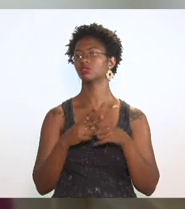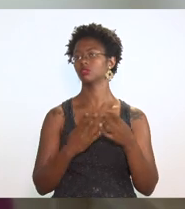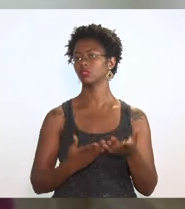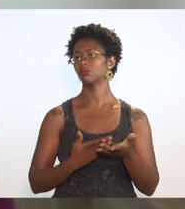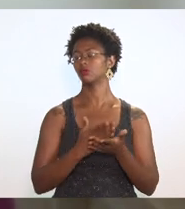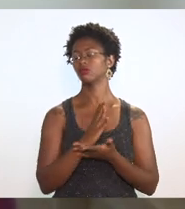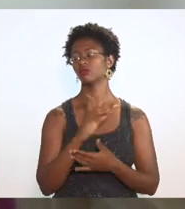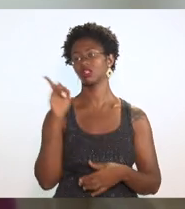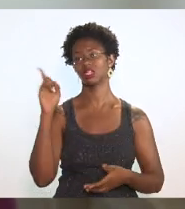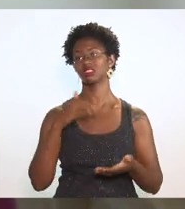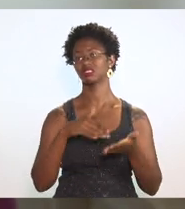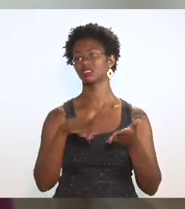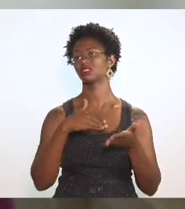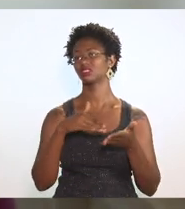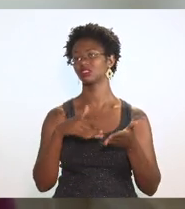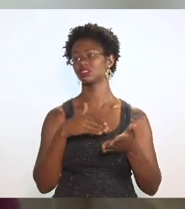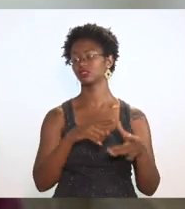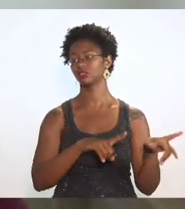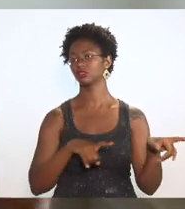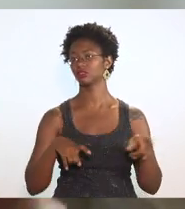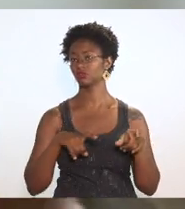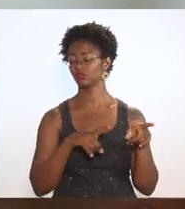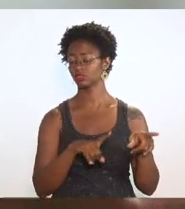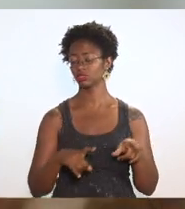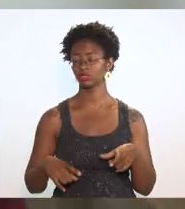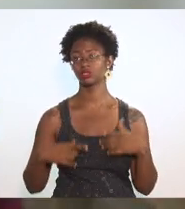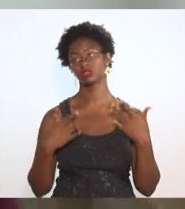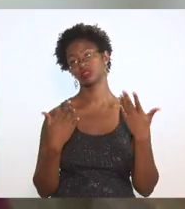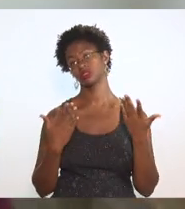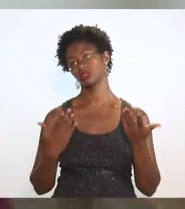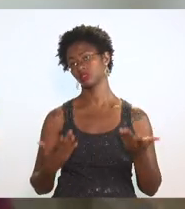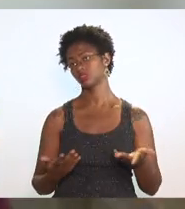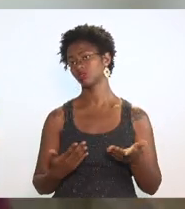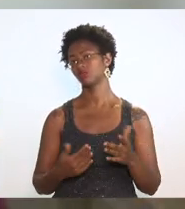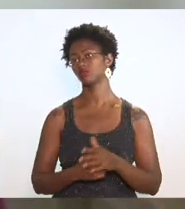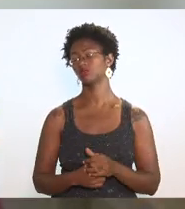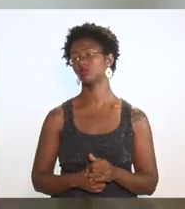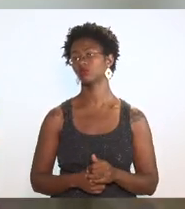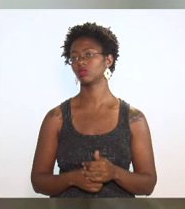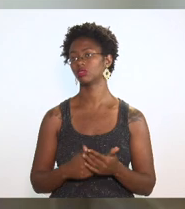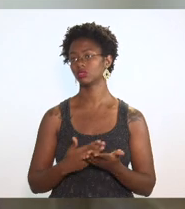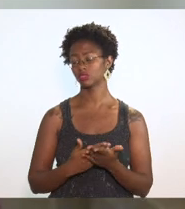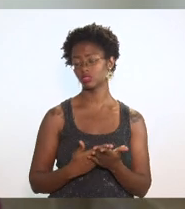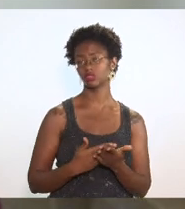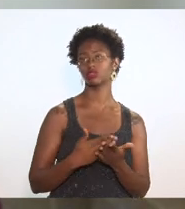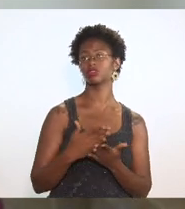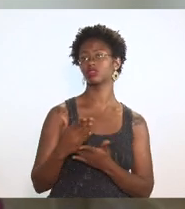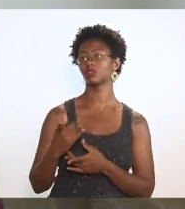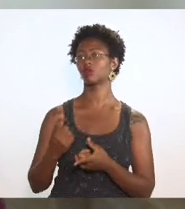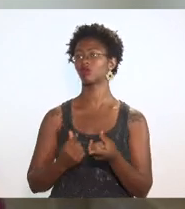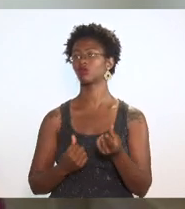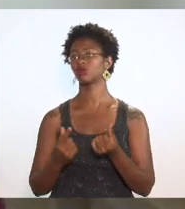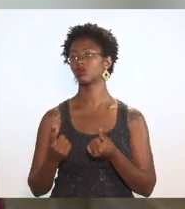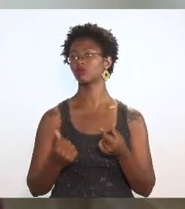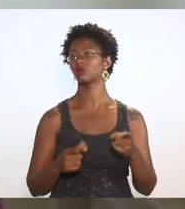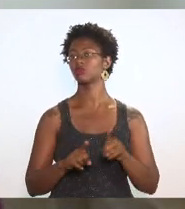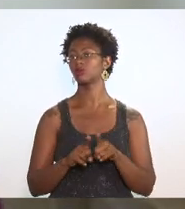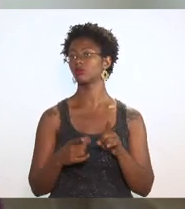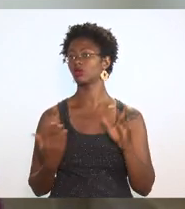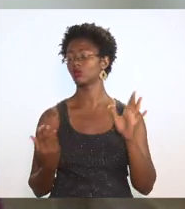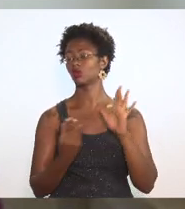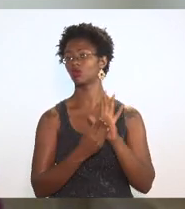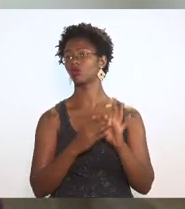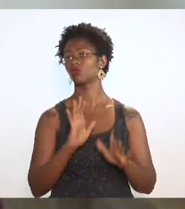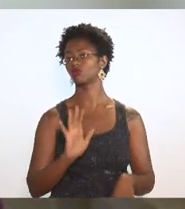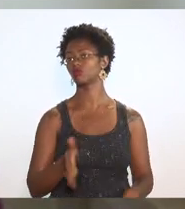fazenda então até a introdução orçamentária foi colocada para